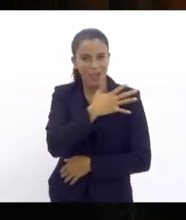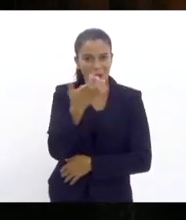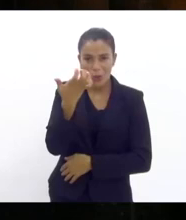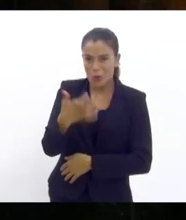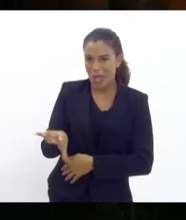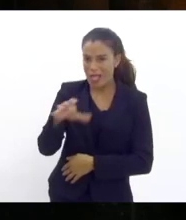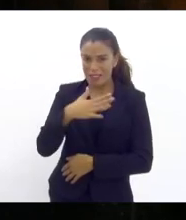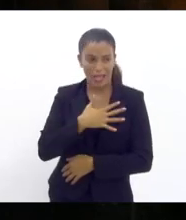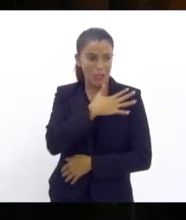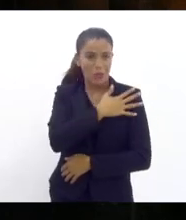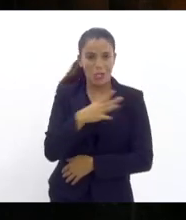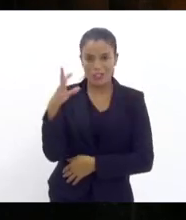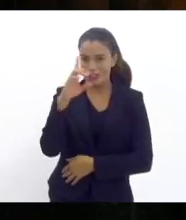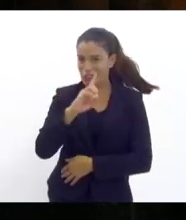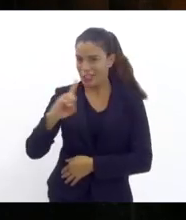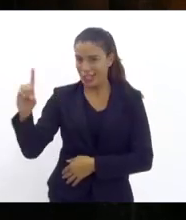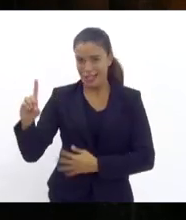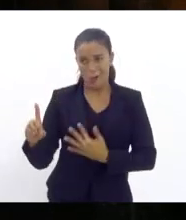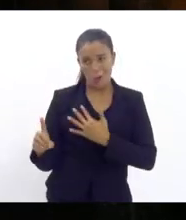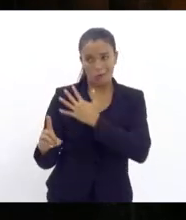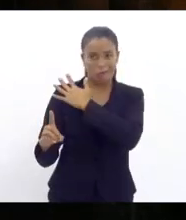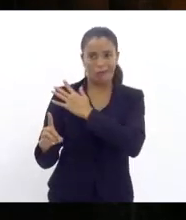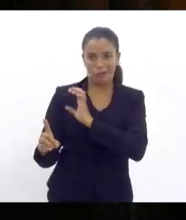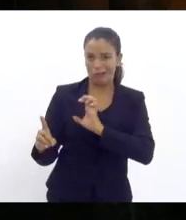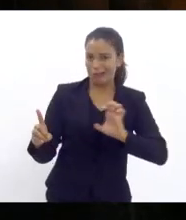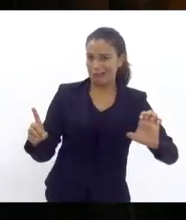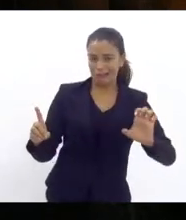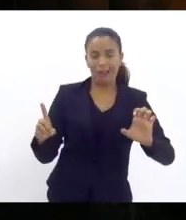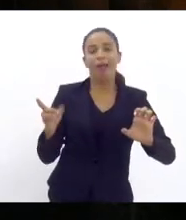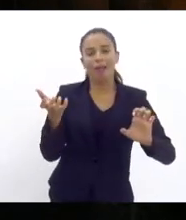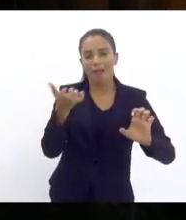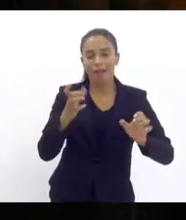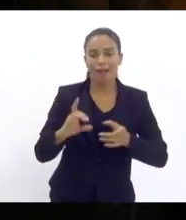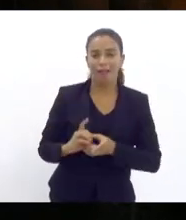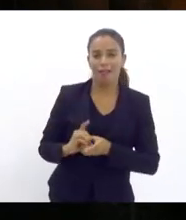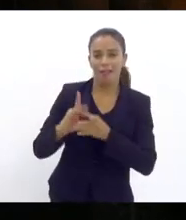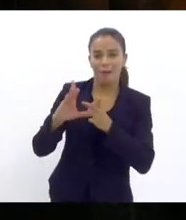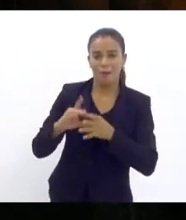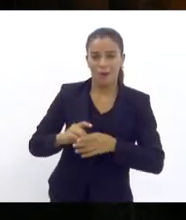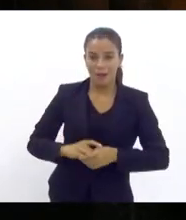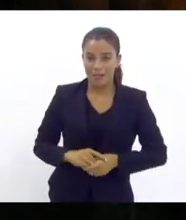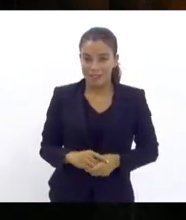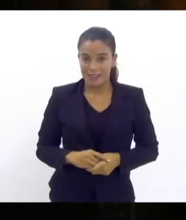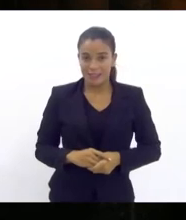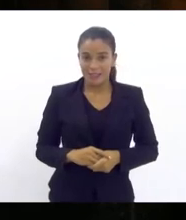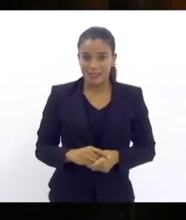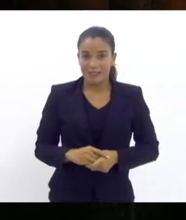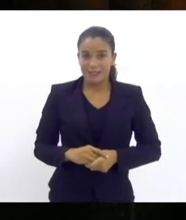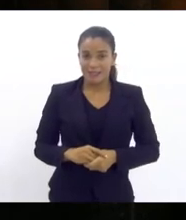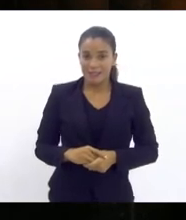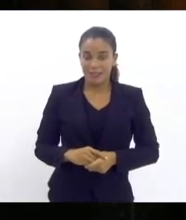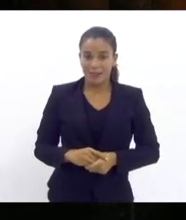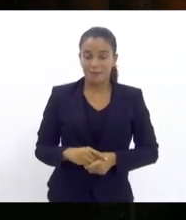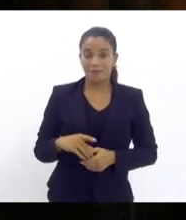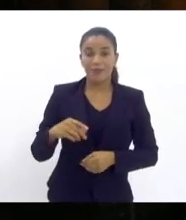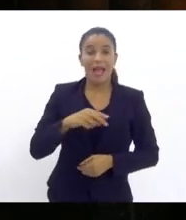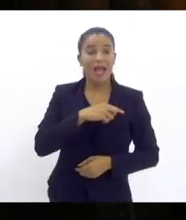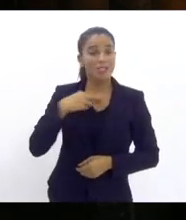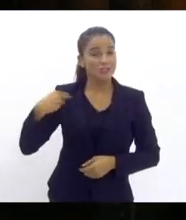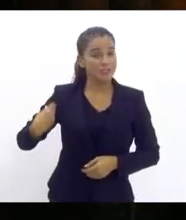direita nem de esquerda quer democracia a China